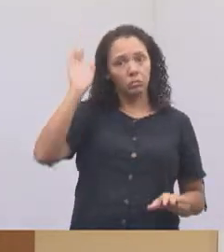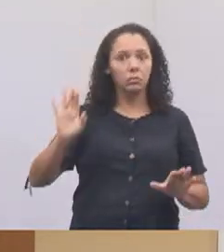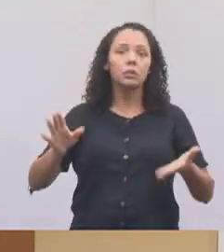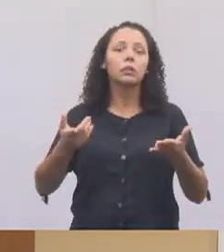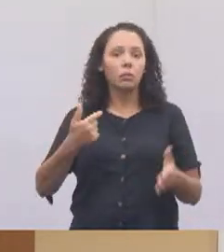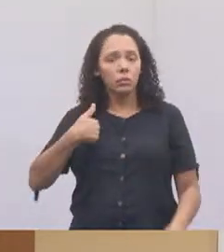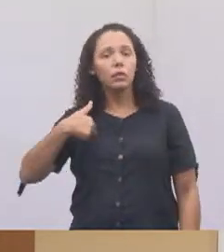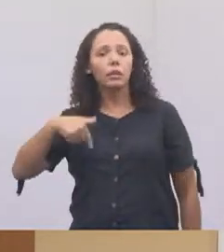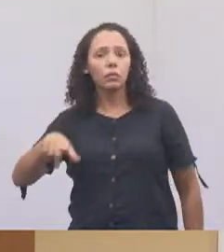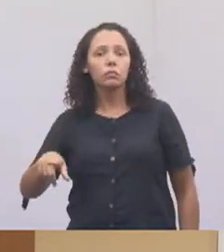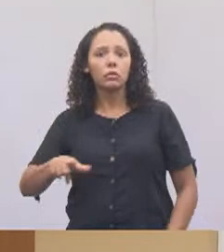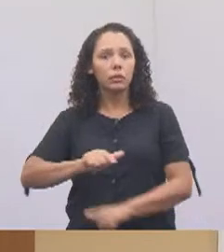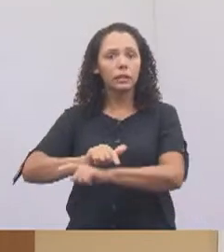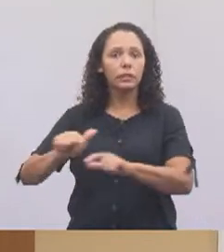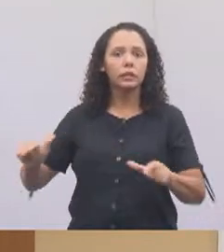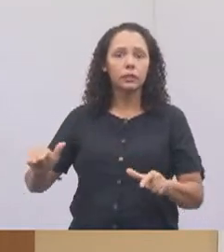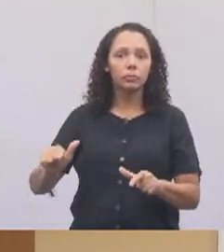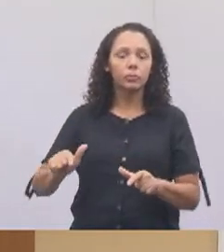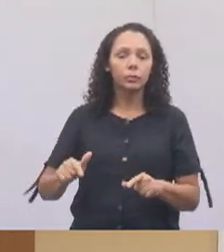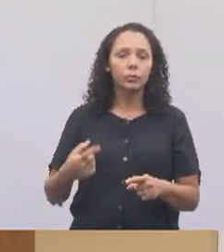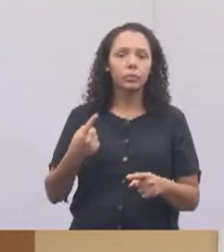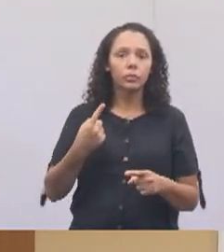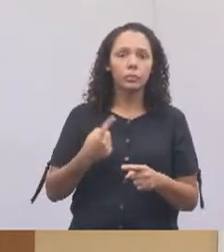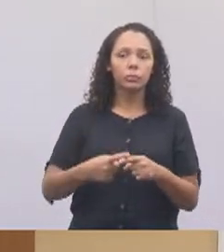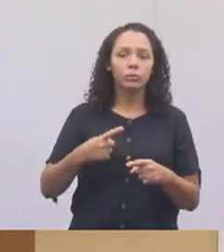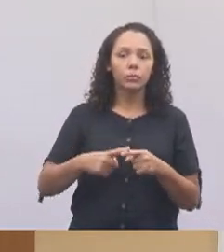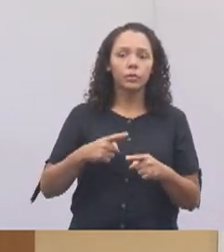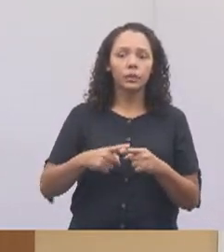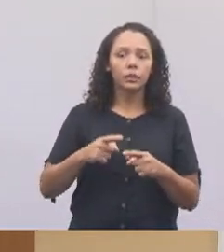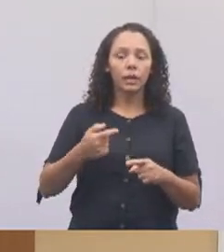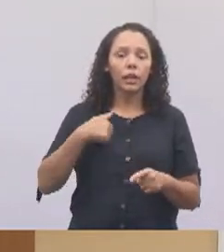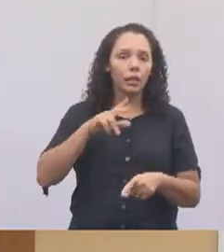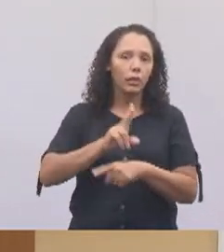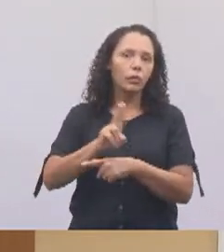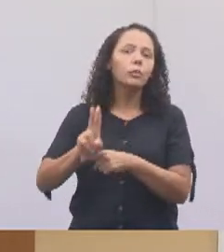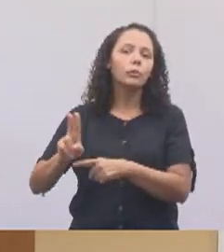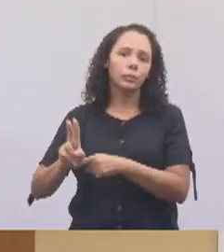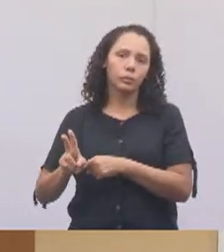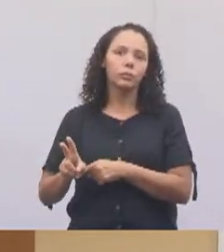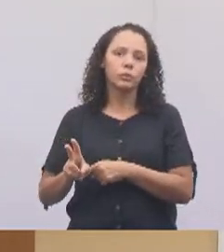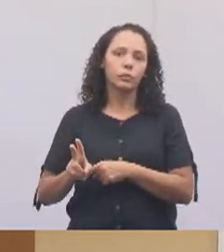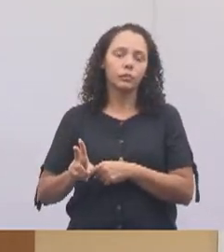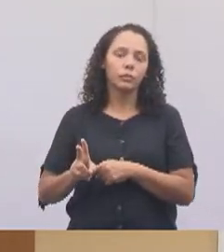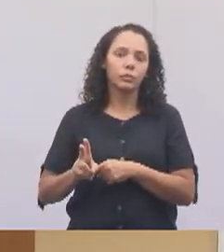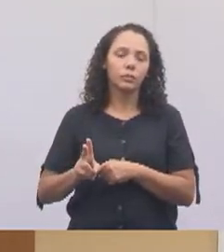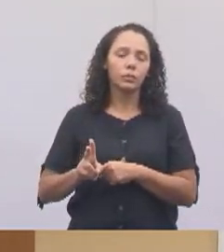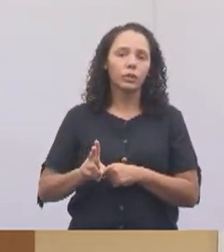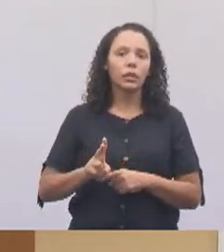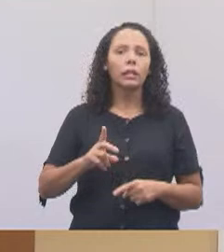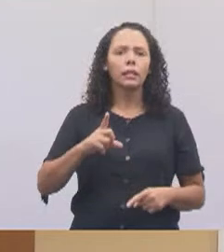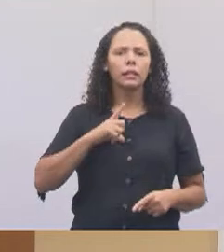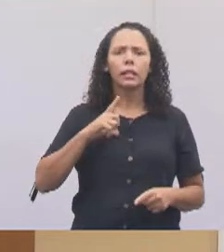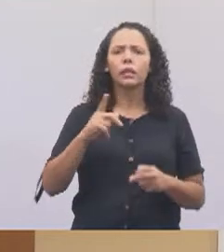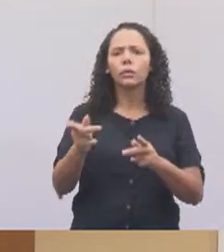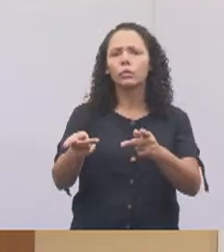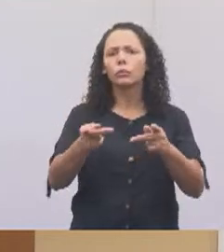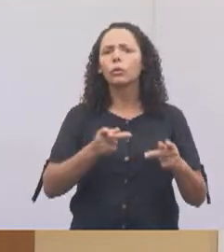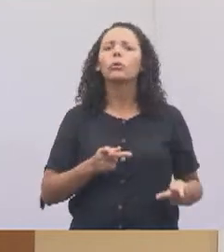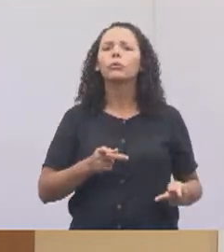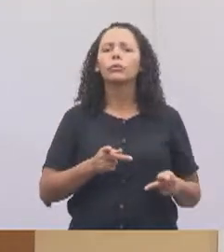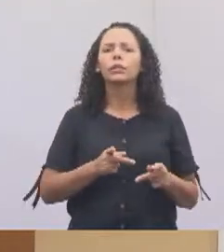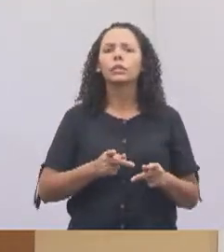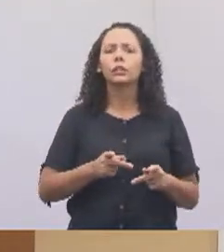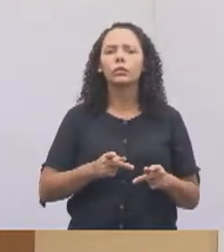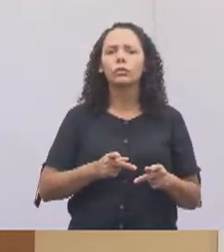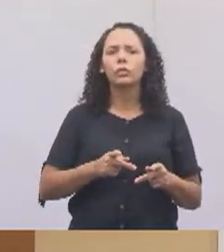eu estive lá essa semana, porque vai ter a canceata aqui, esqueceram de colocar aqui, eu acho que no meu convite, não me lembro se está aqui, mas eu vou ver.